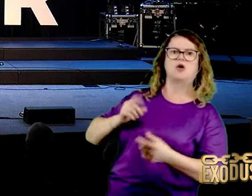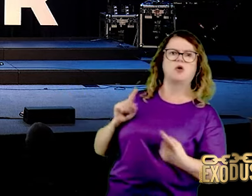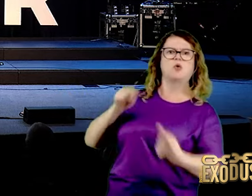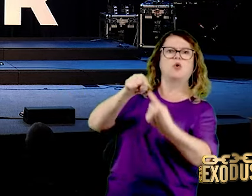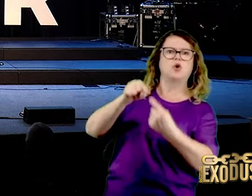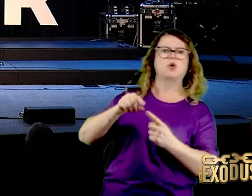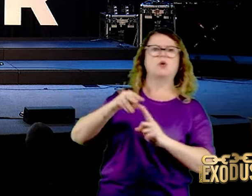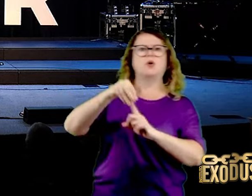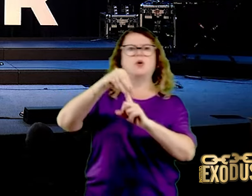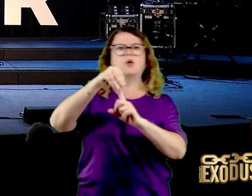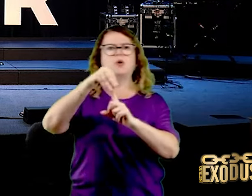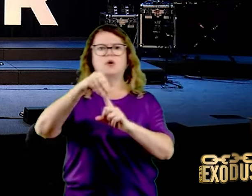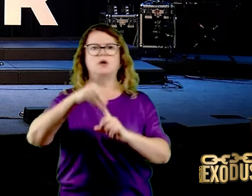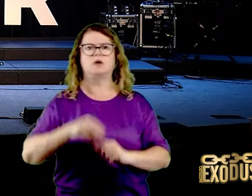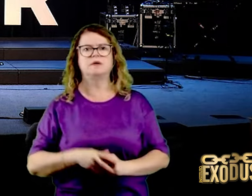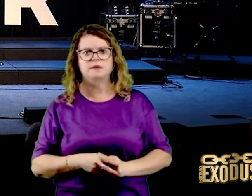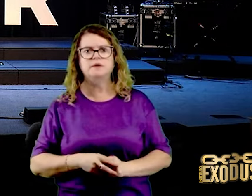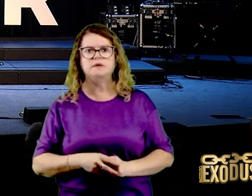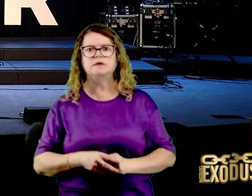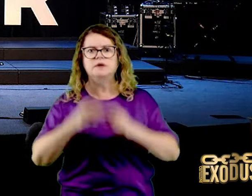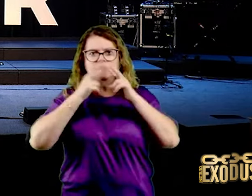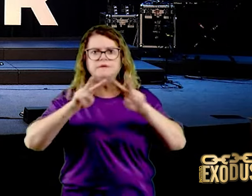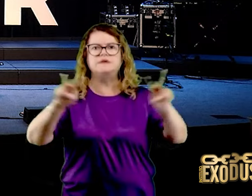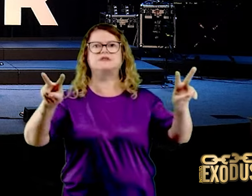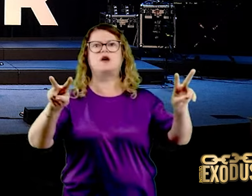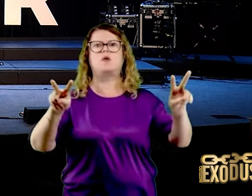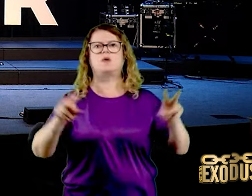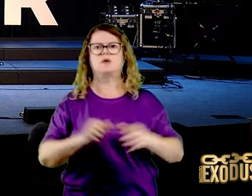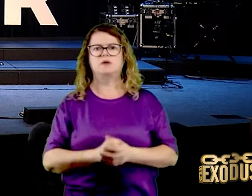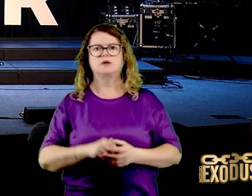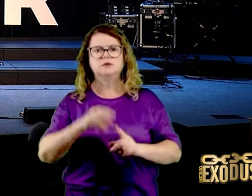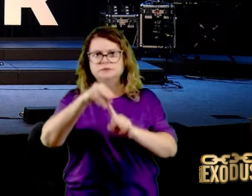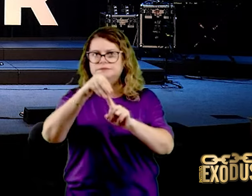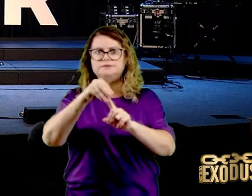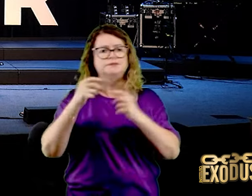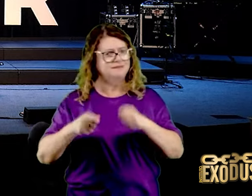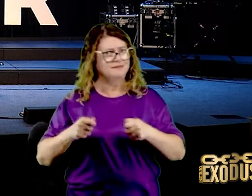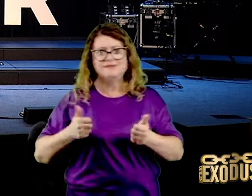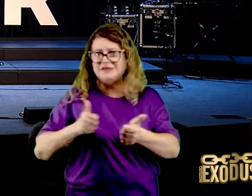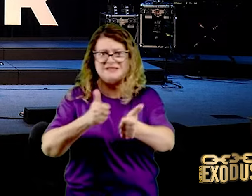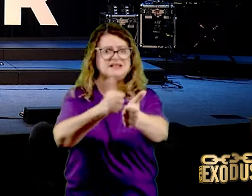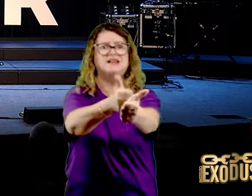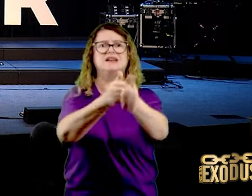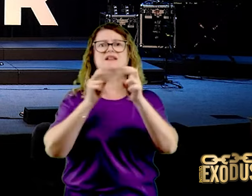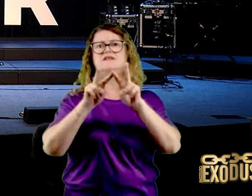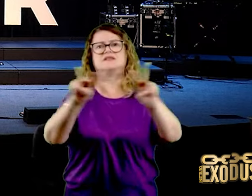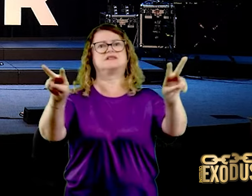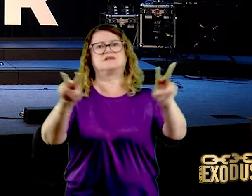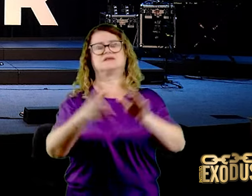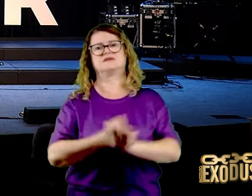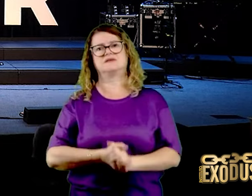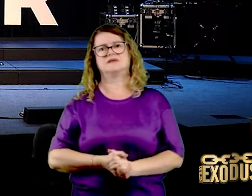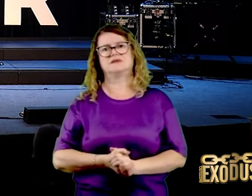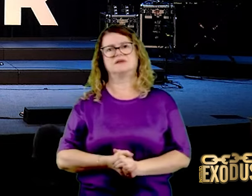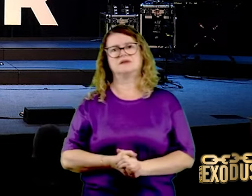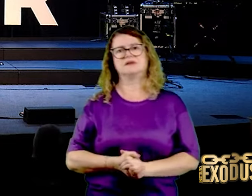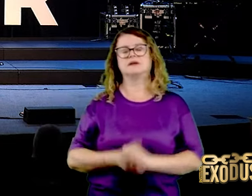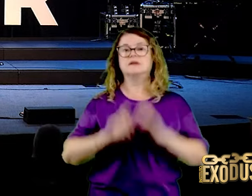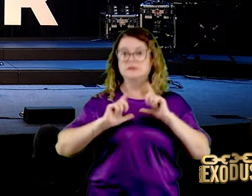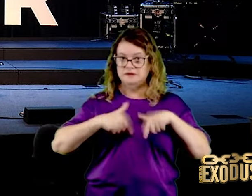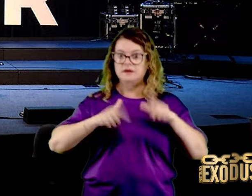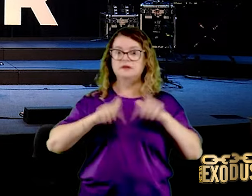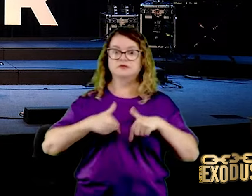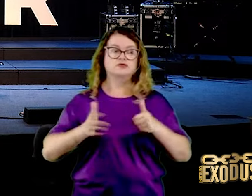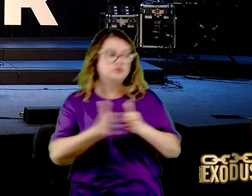direção, se nós temos uma visão, gente, a gente tem que seguir nessa visão. Quantos israelitas, que haviam se escondido no monte de